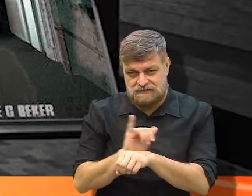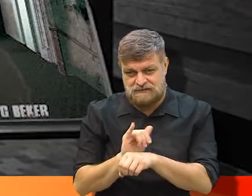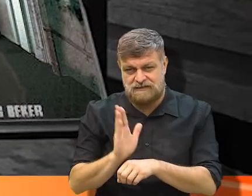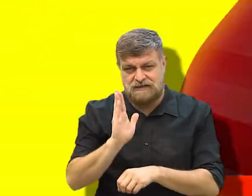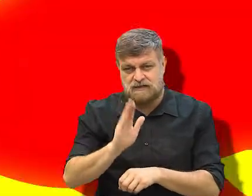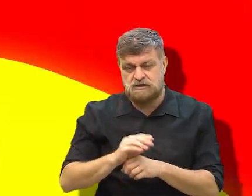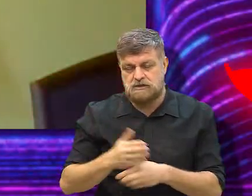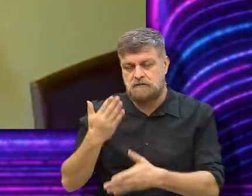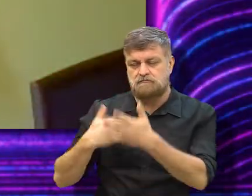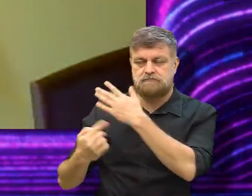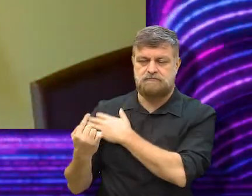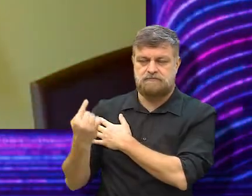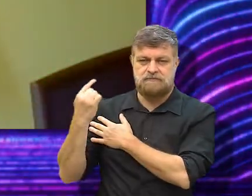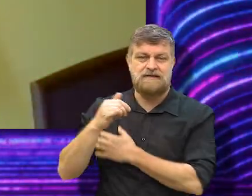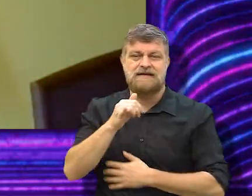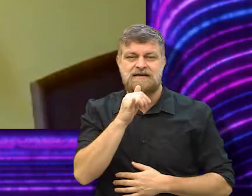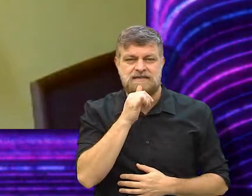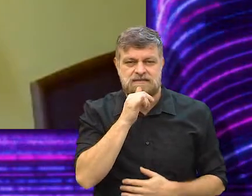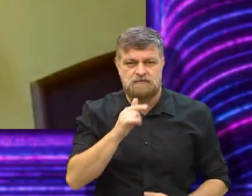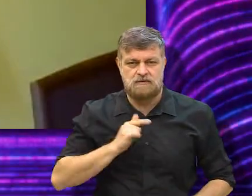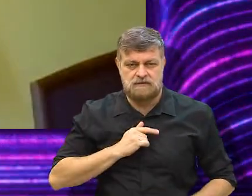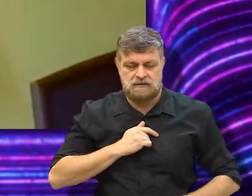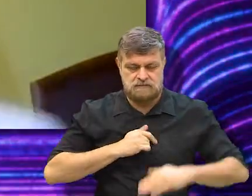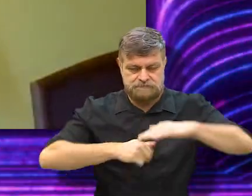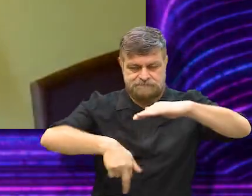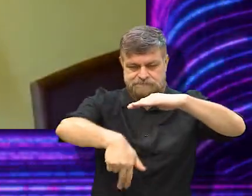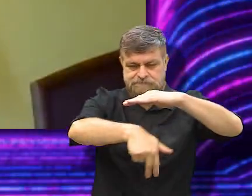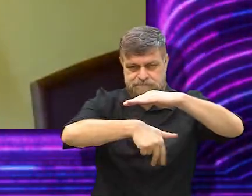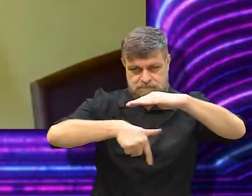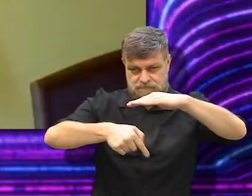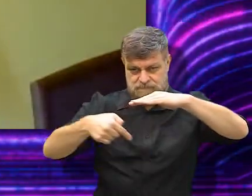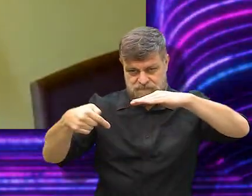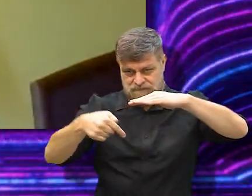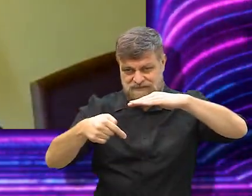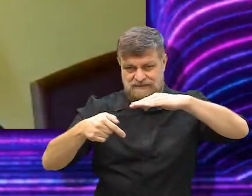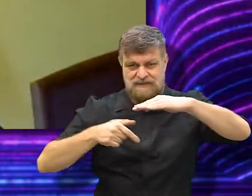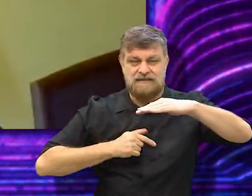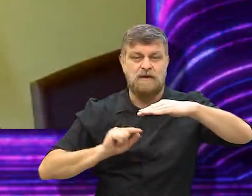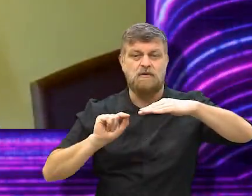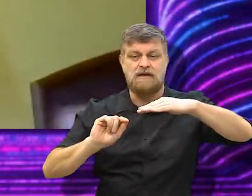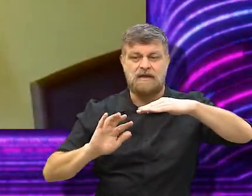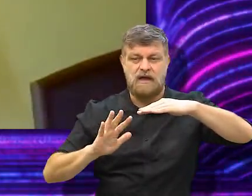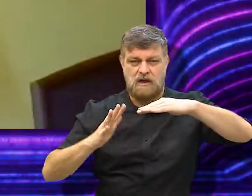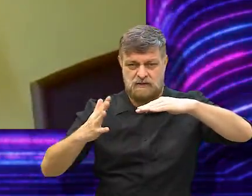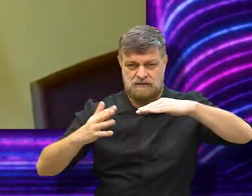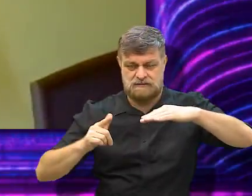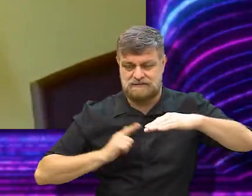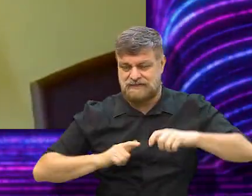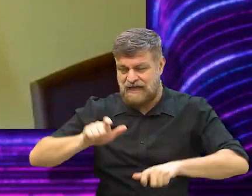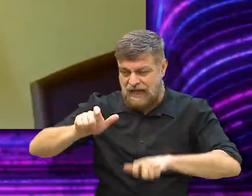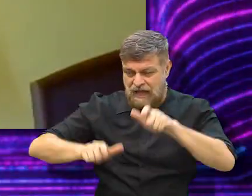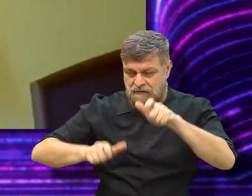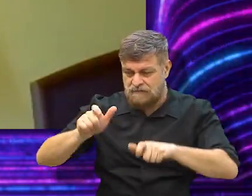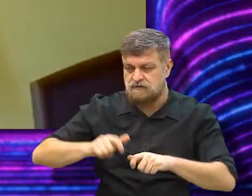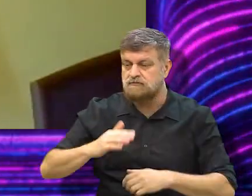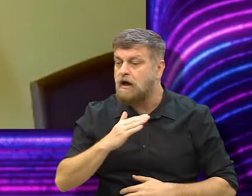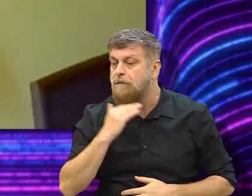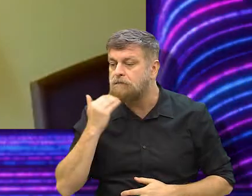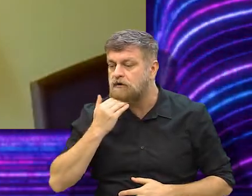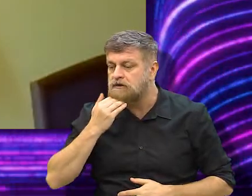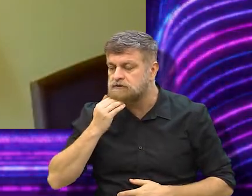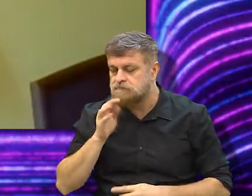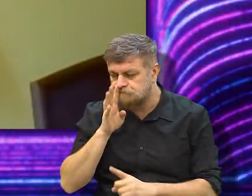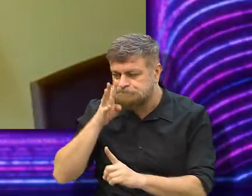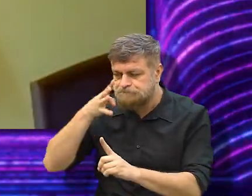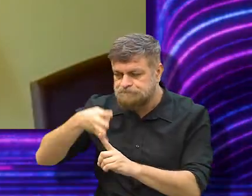táticas que a gente já tinha abandonado, então, por exemplo, no subterrâneo existe uma plataforma que condena as pessoas à